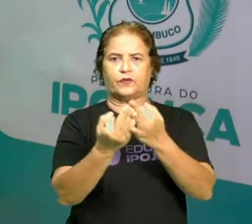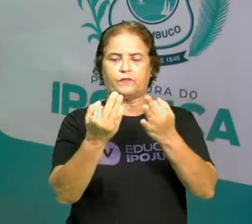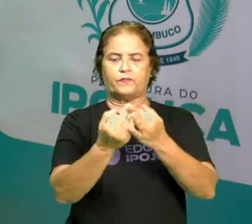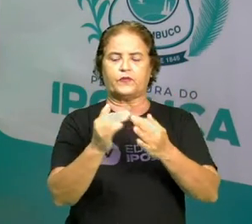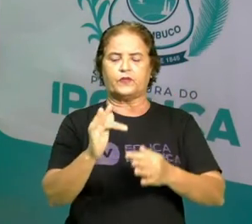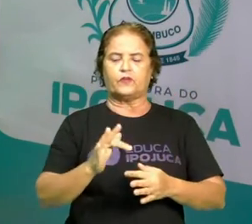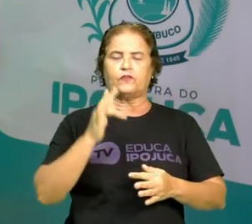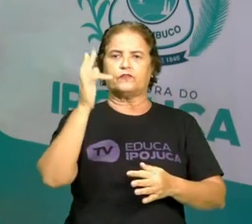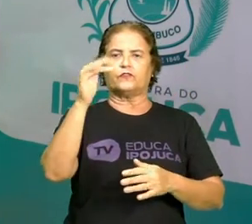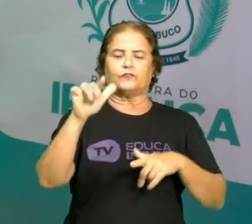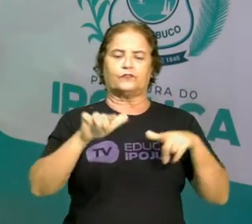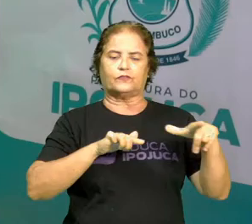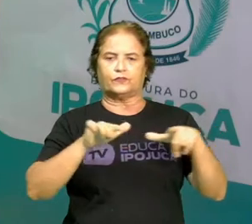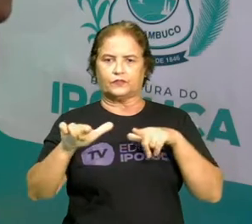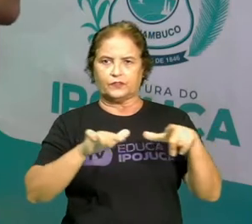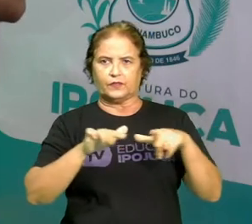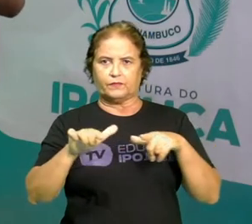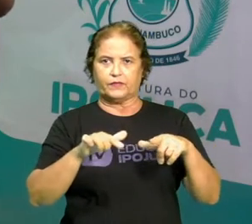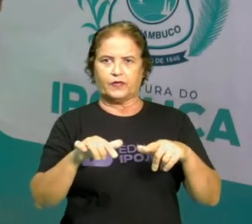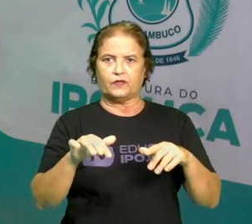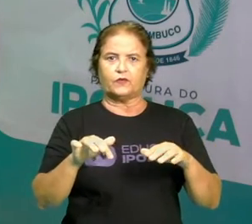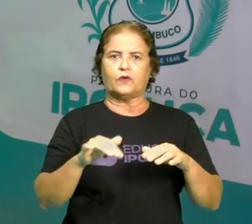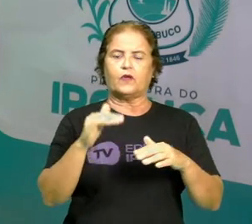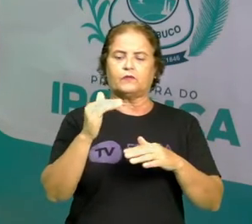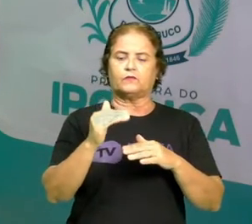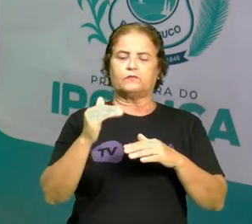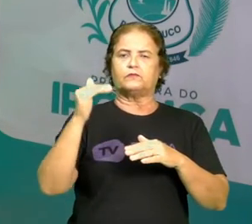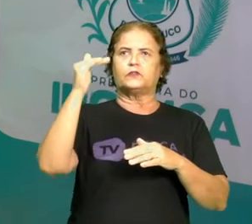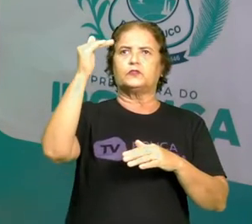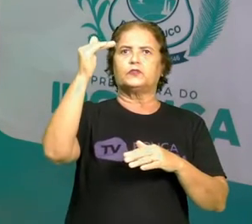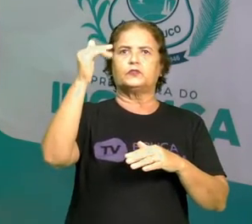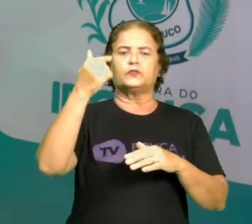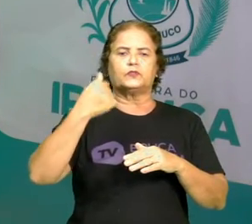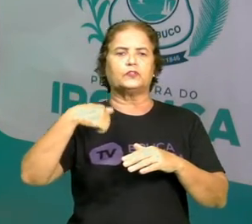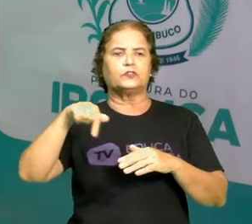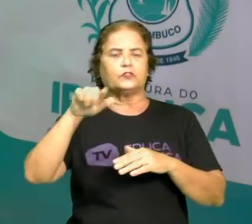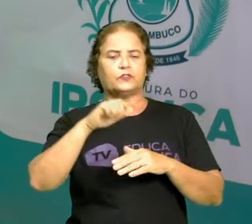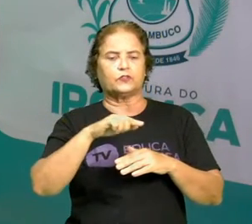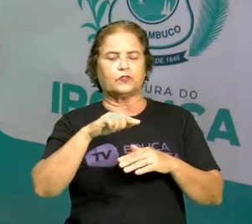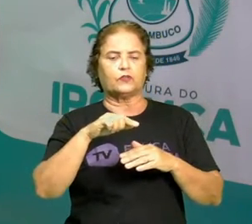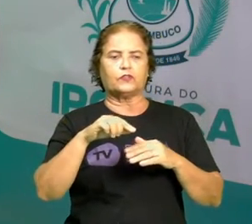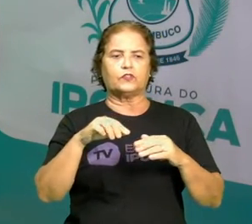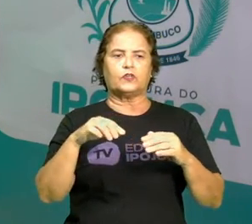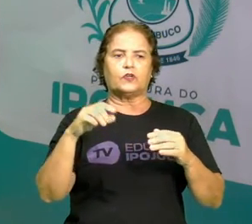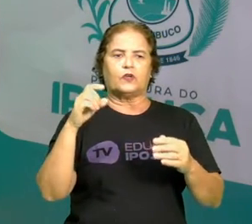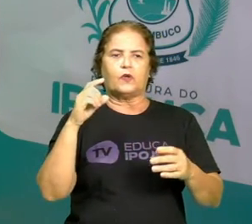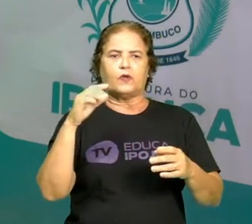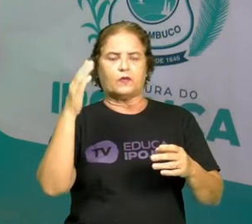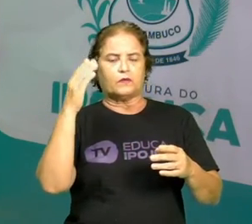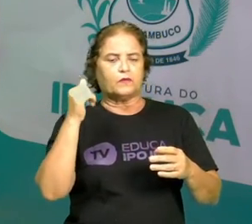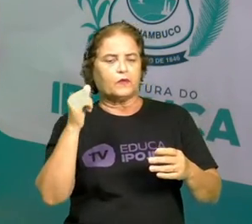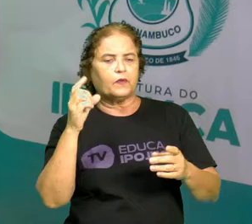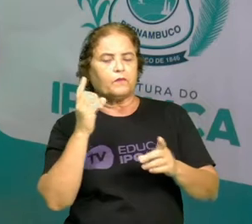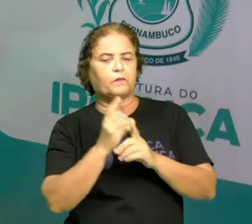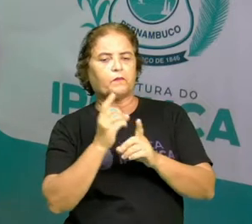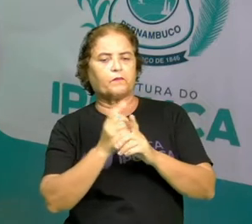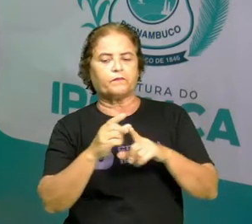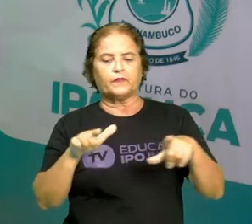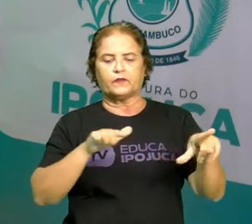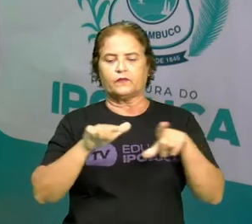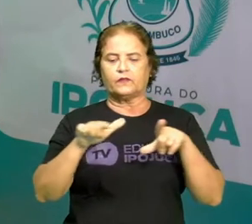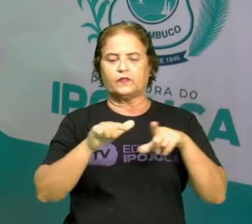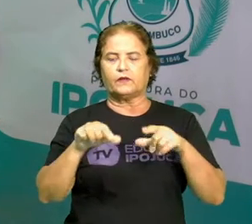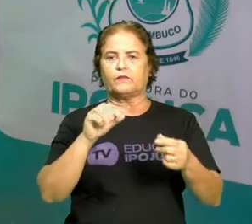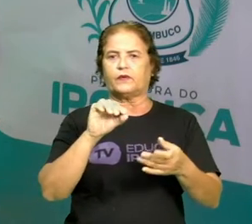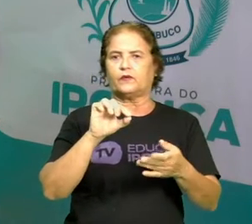É na fase adulta que a gente se programa em relação ao trabalho, a construção de família e